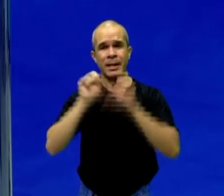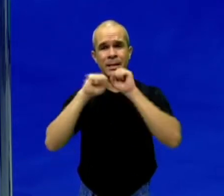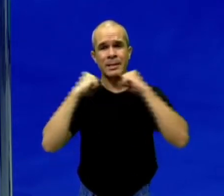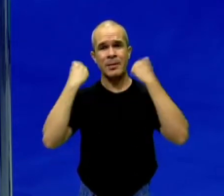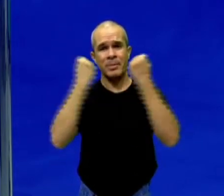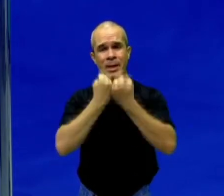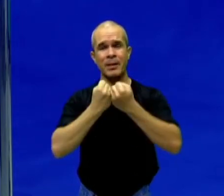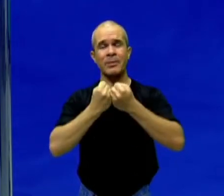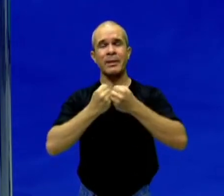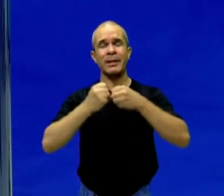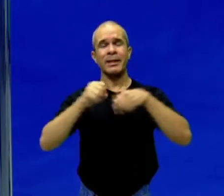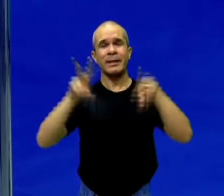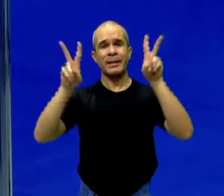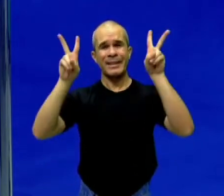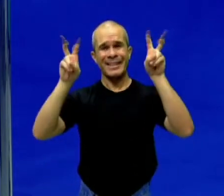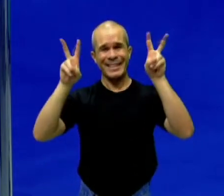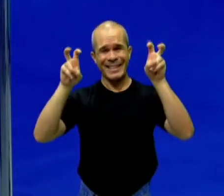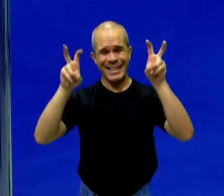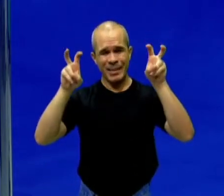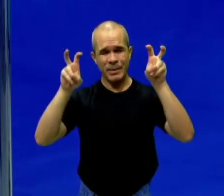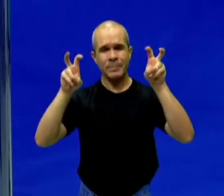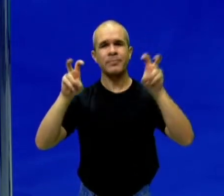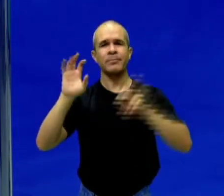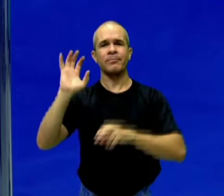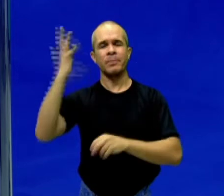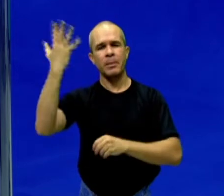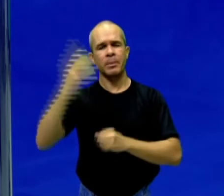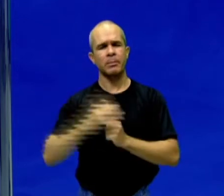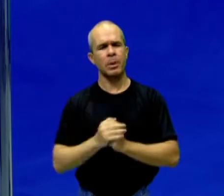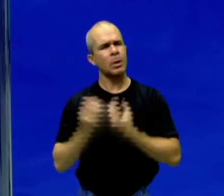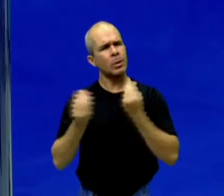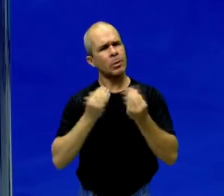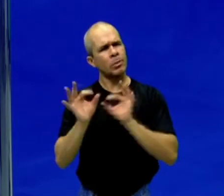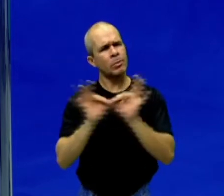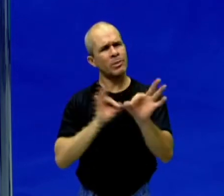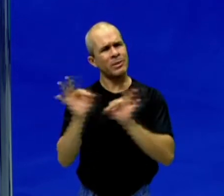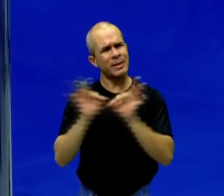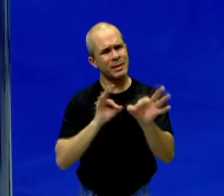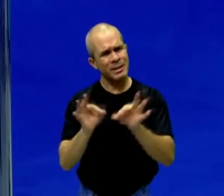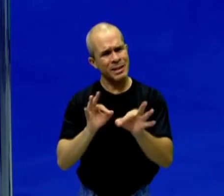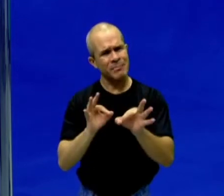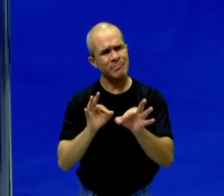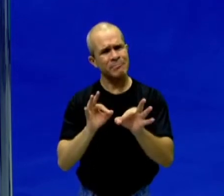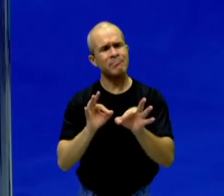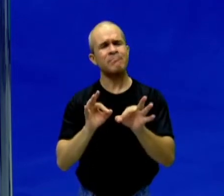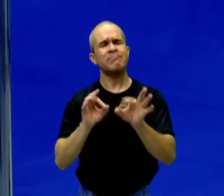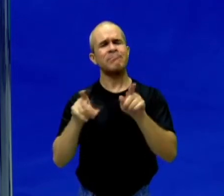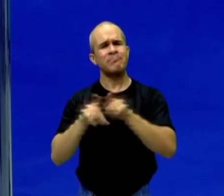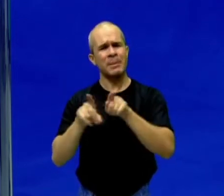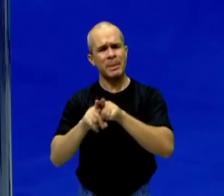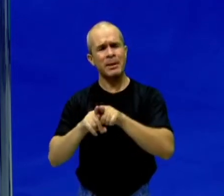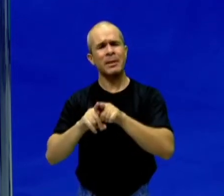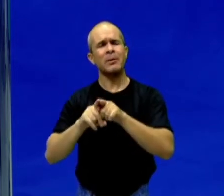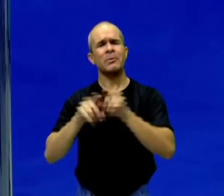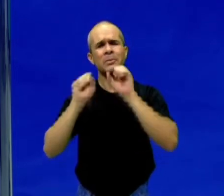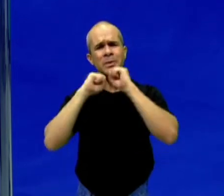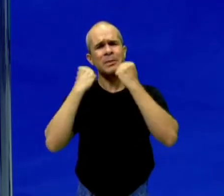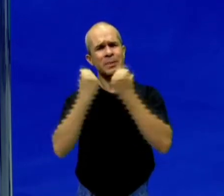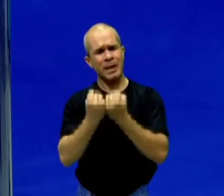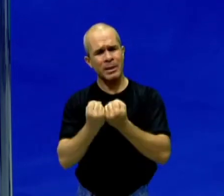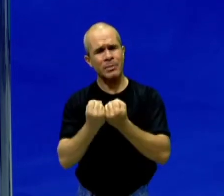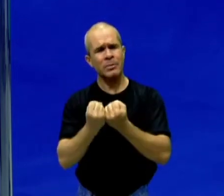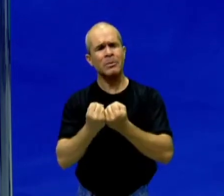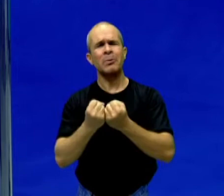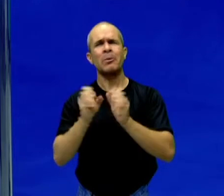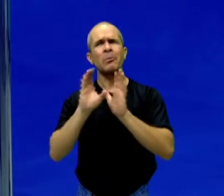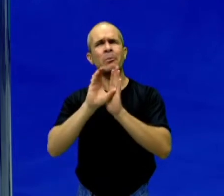tema, tempo. E aí, como planejar e organizar um seminário? O que é um seminário? Por